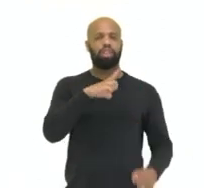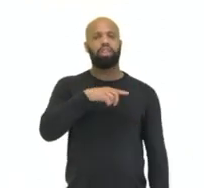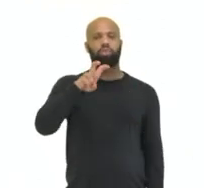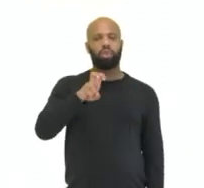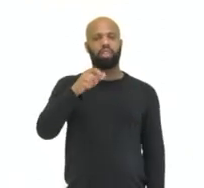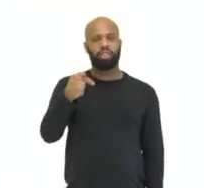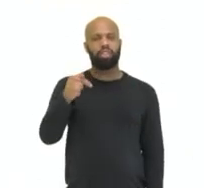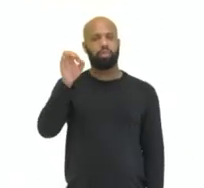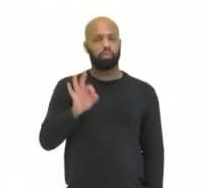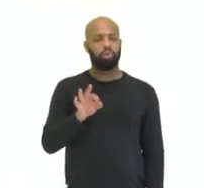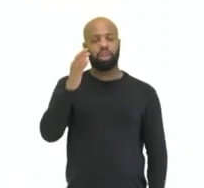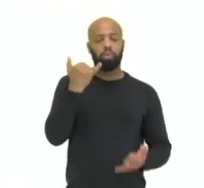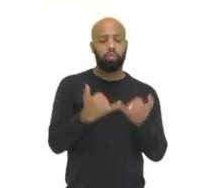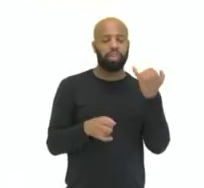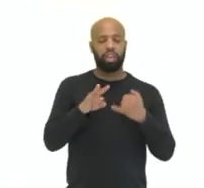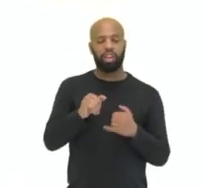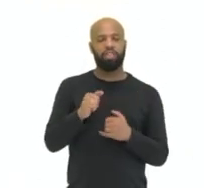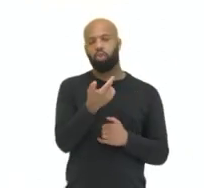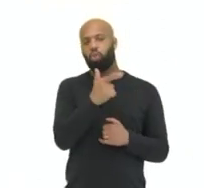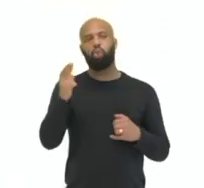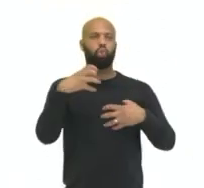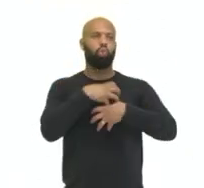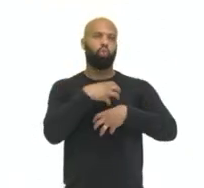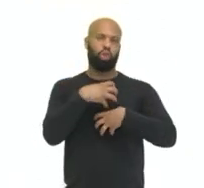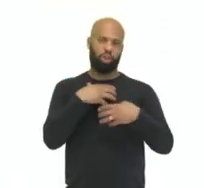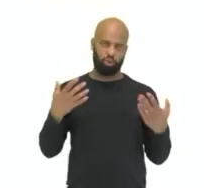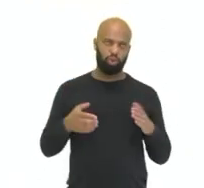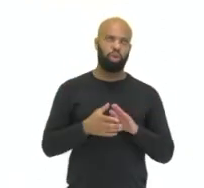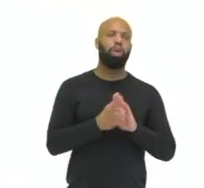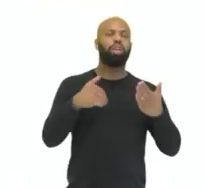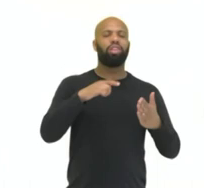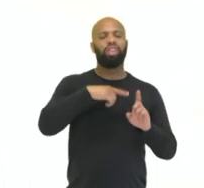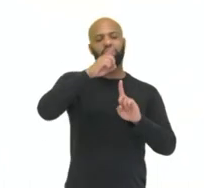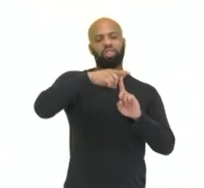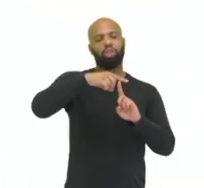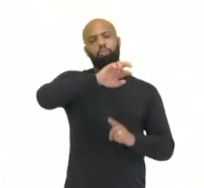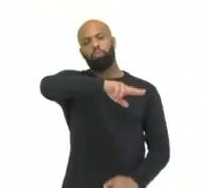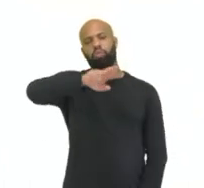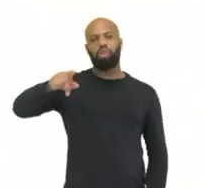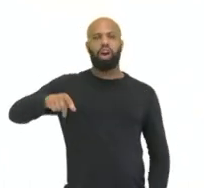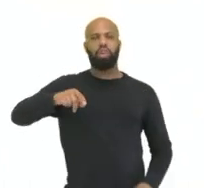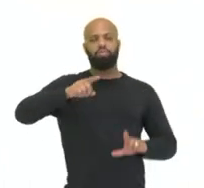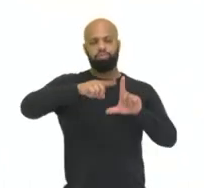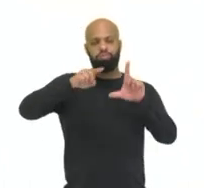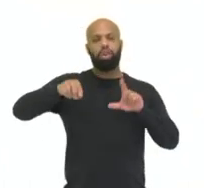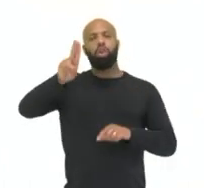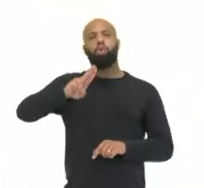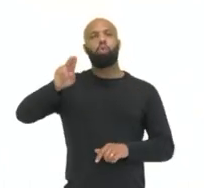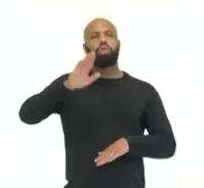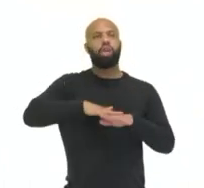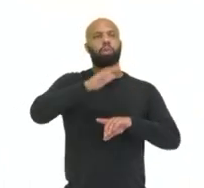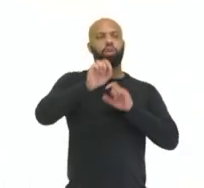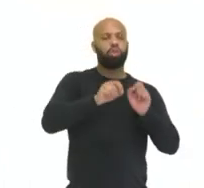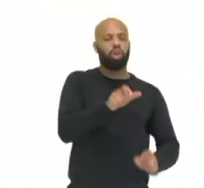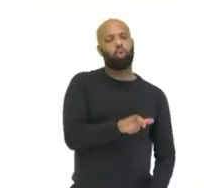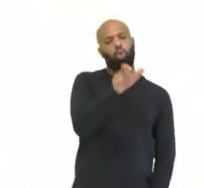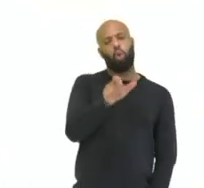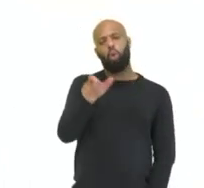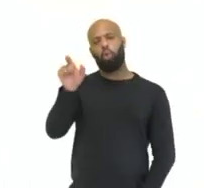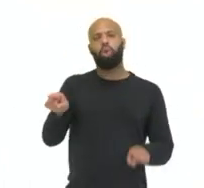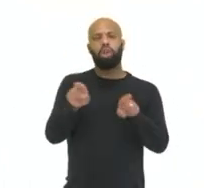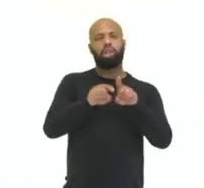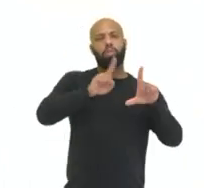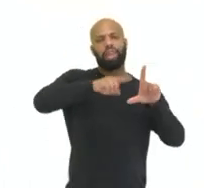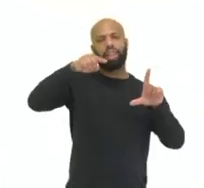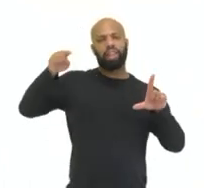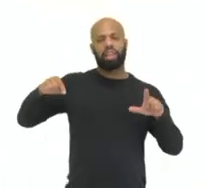% a metade deles de autocarro. Então existem vários tipos de gráficos, os mais utilizados são colunas, linhas, circulares, né, e os